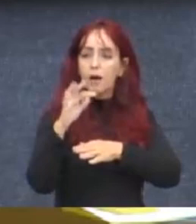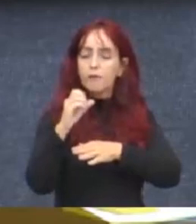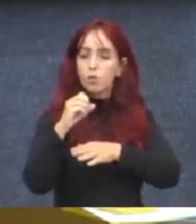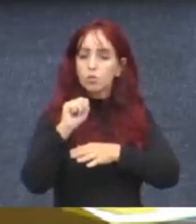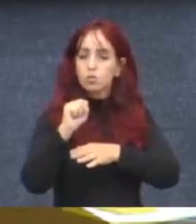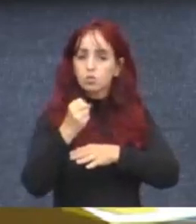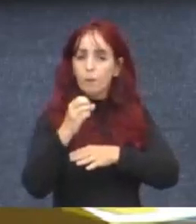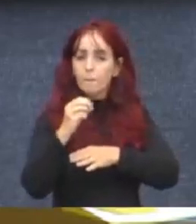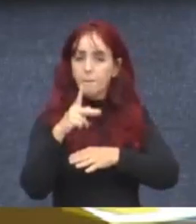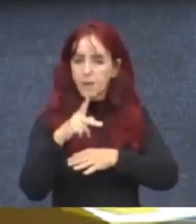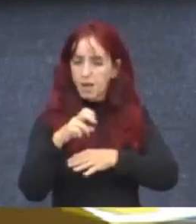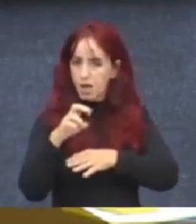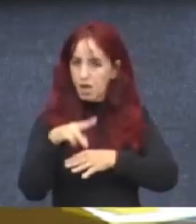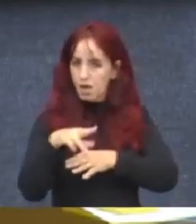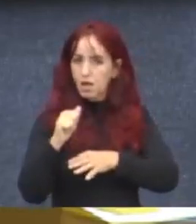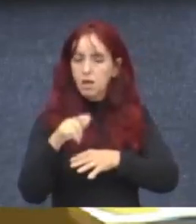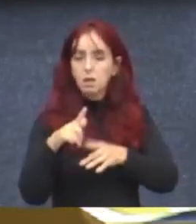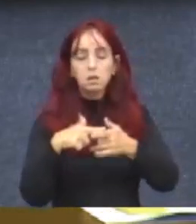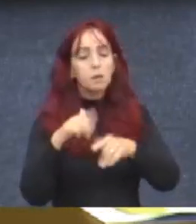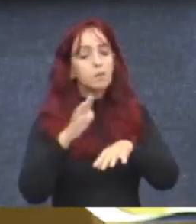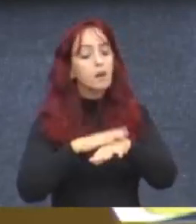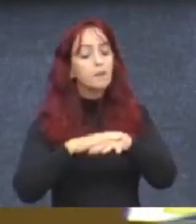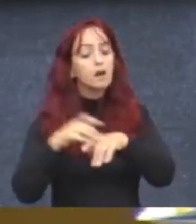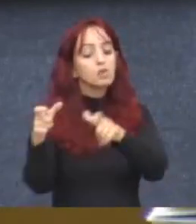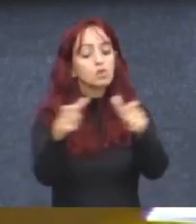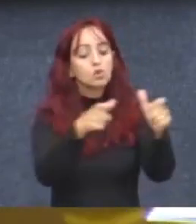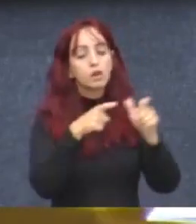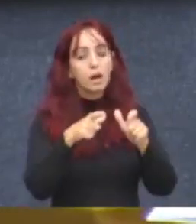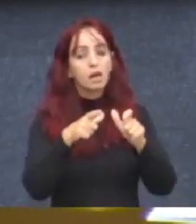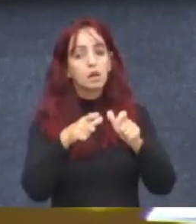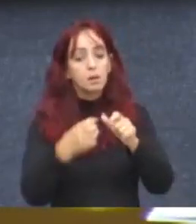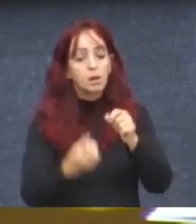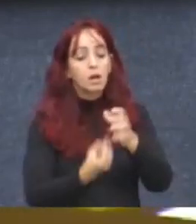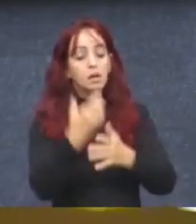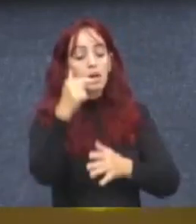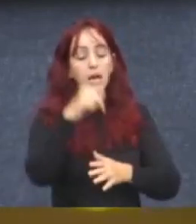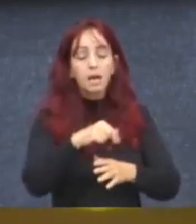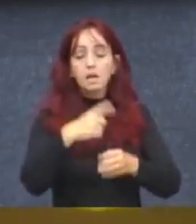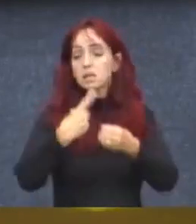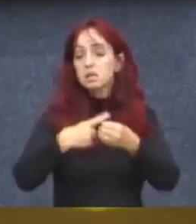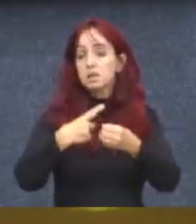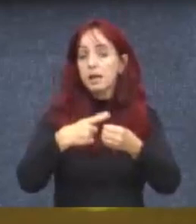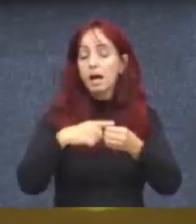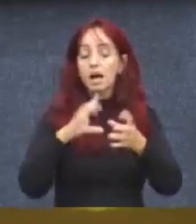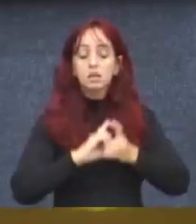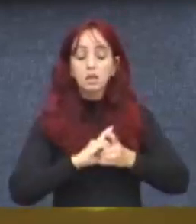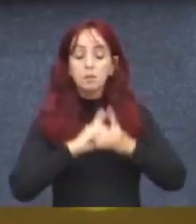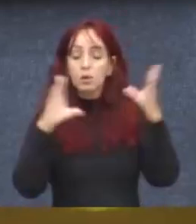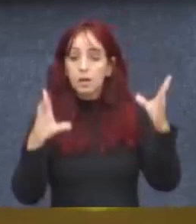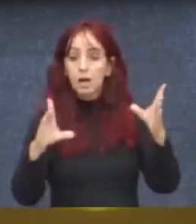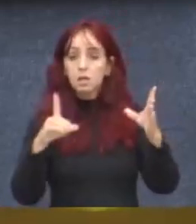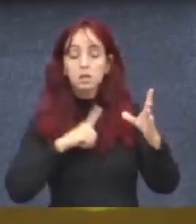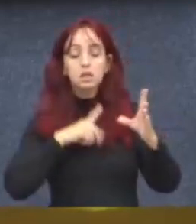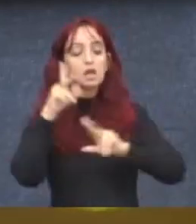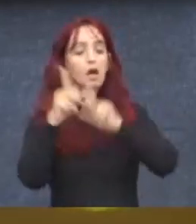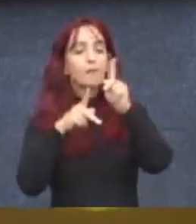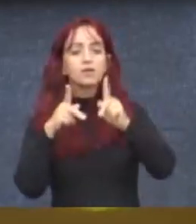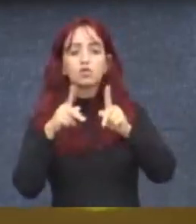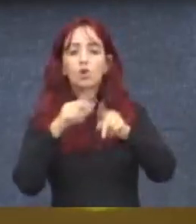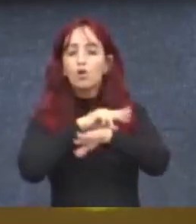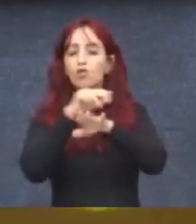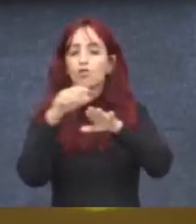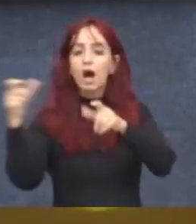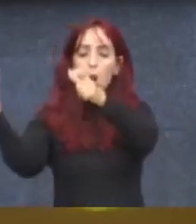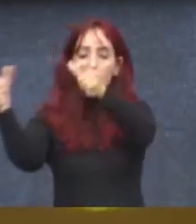da Via Cruzes, o que mais for para a gente fazer dessa cidade uma cidade democrática que recebe todas as pessoas e que